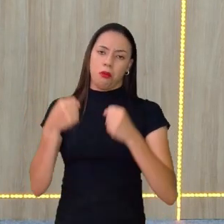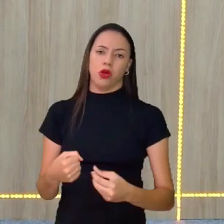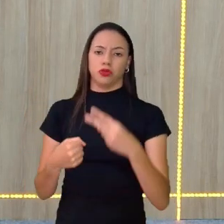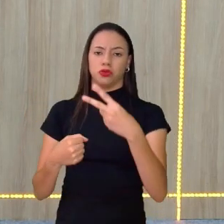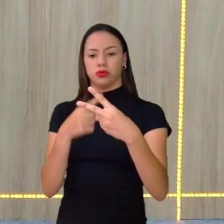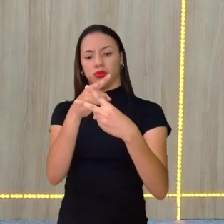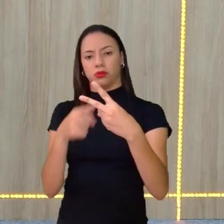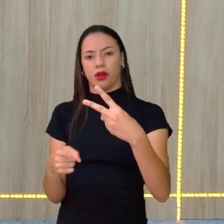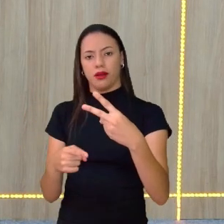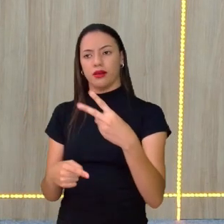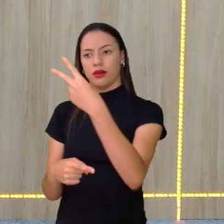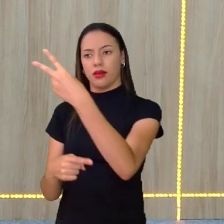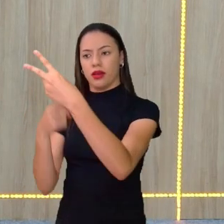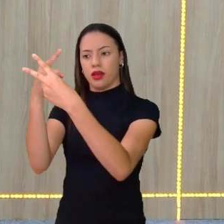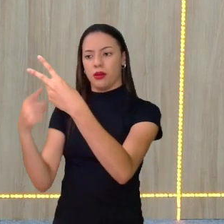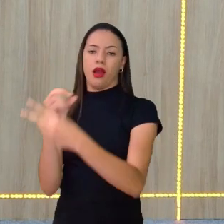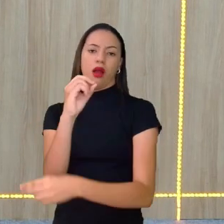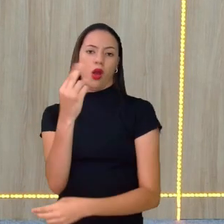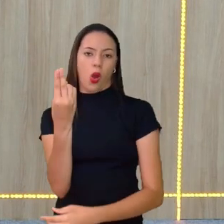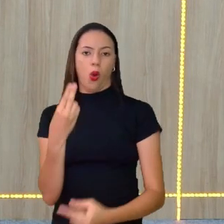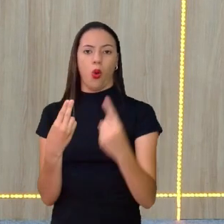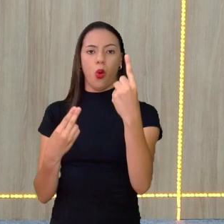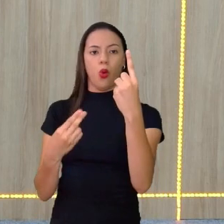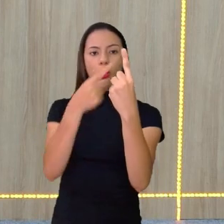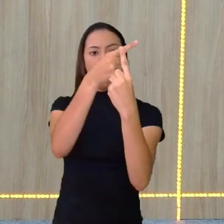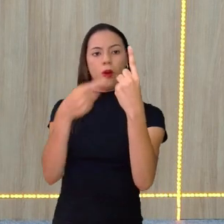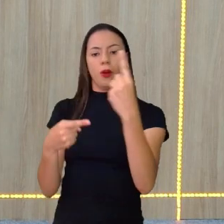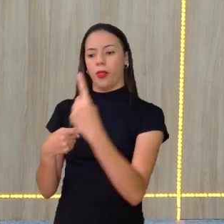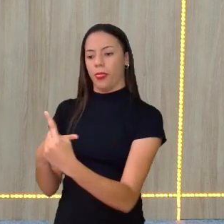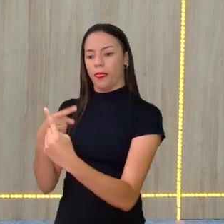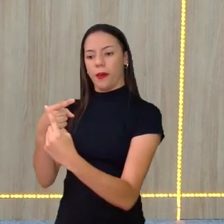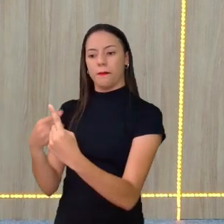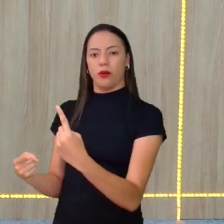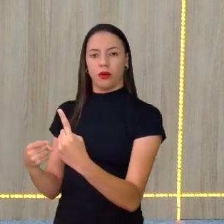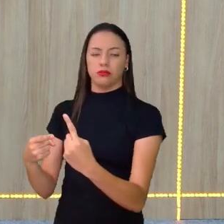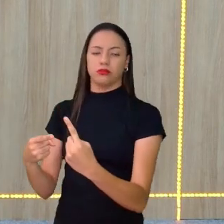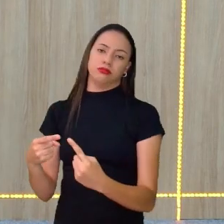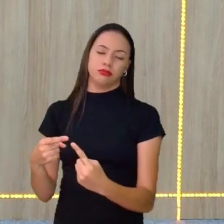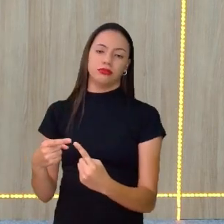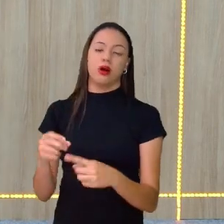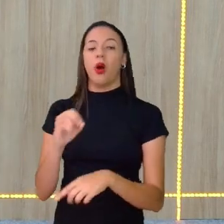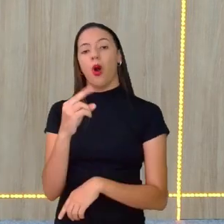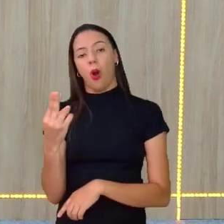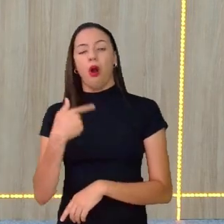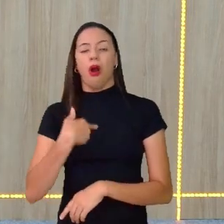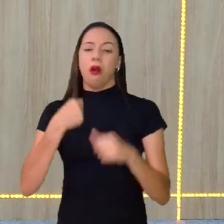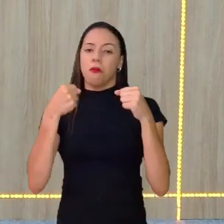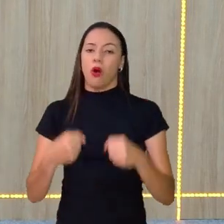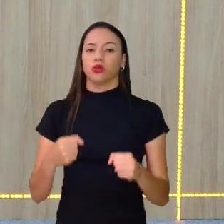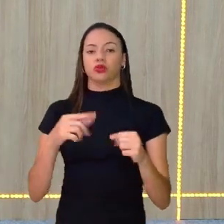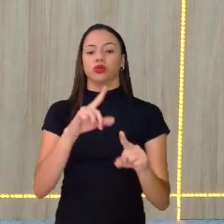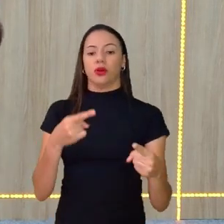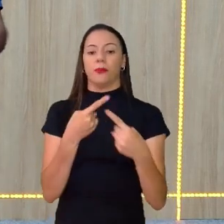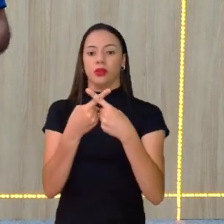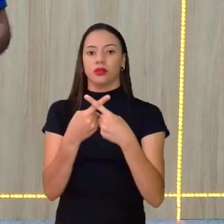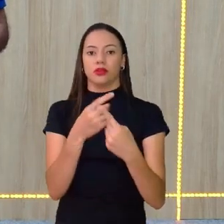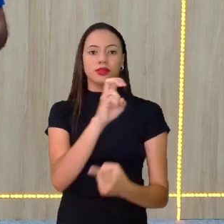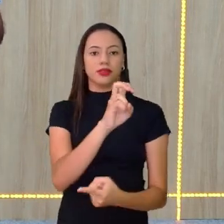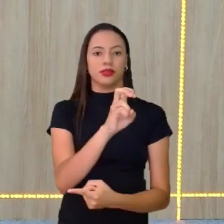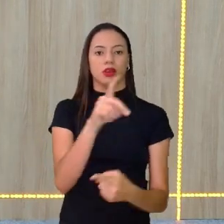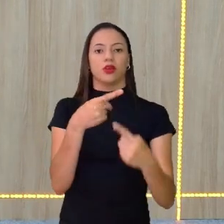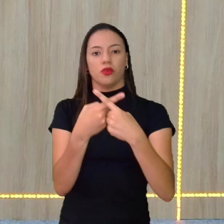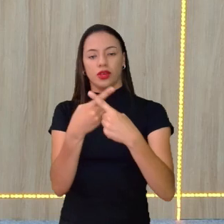esse, ou esse um com esse, e multiplicar cinco vezes quatro, vezes três. Ou, eu posso multiplicar cinco